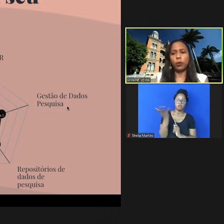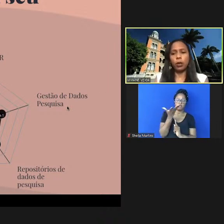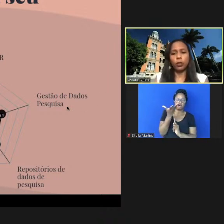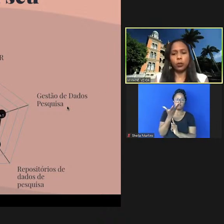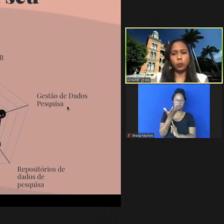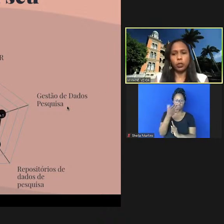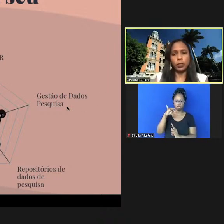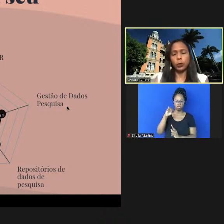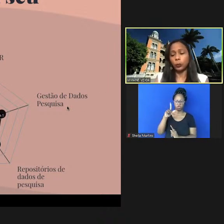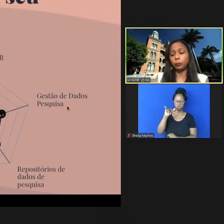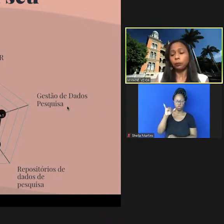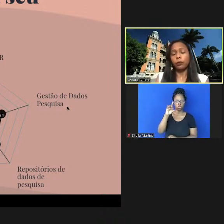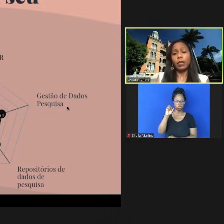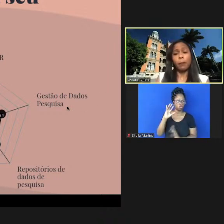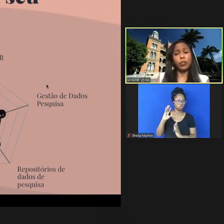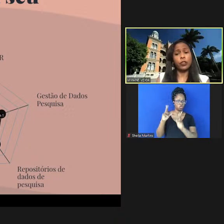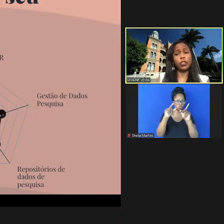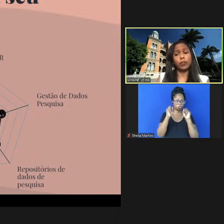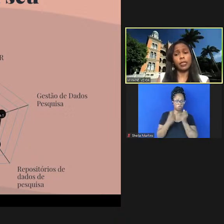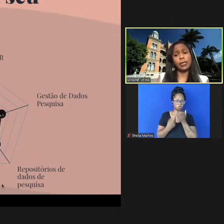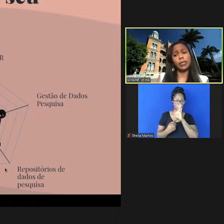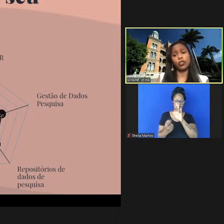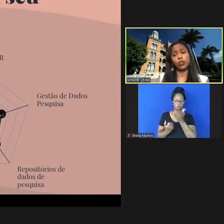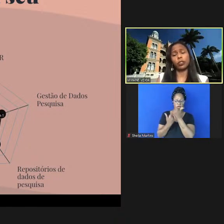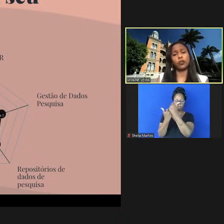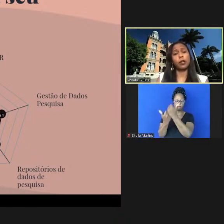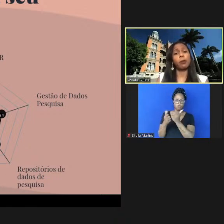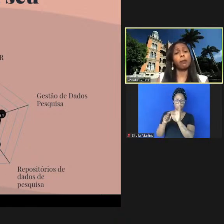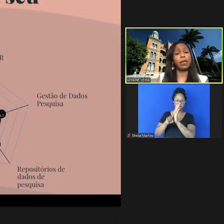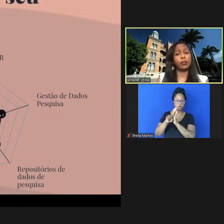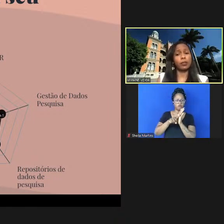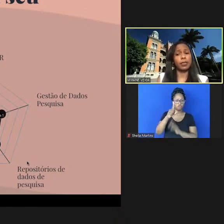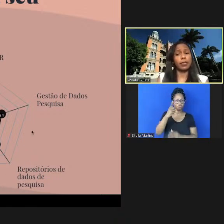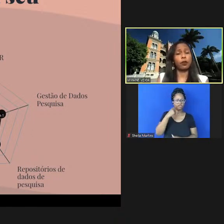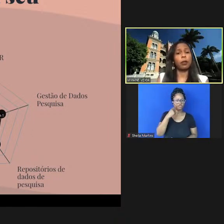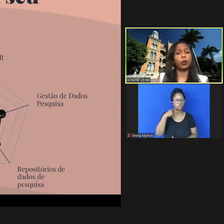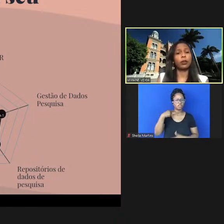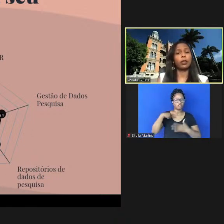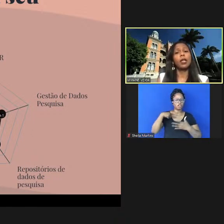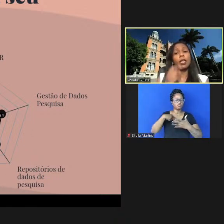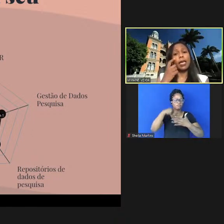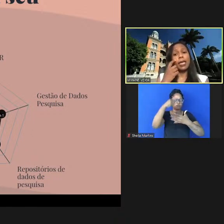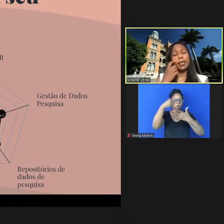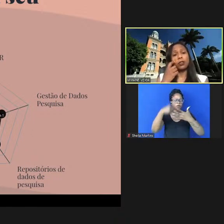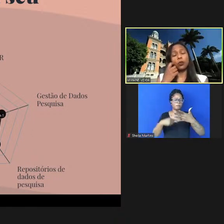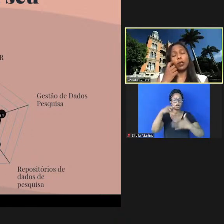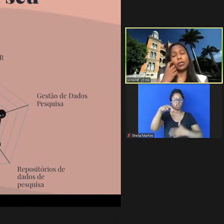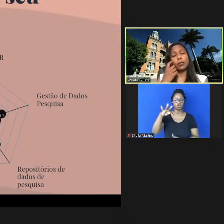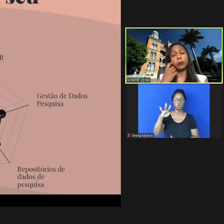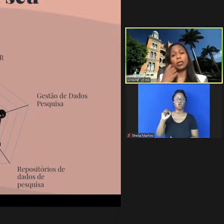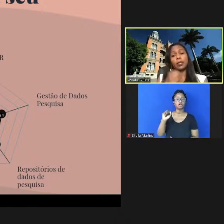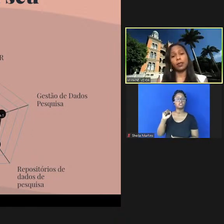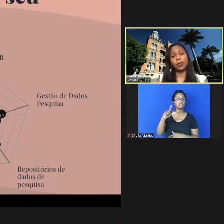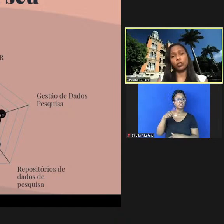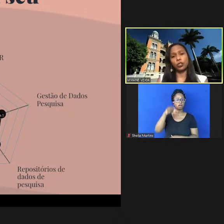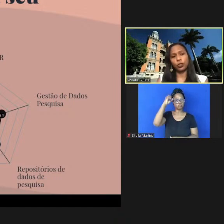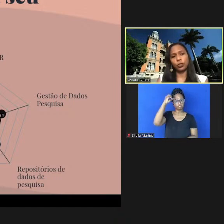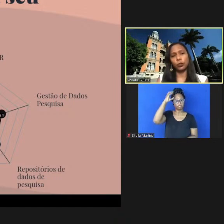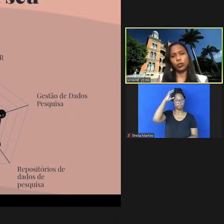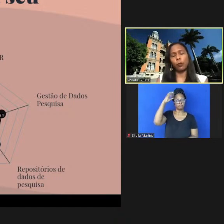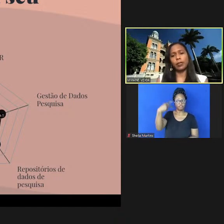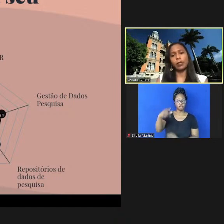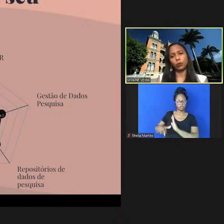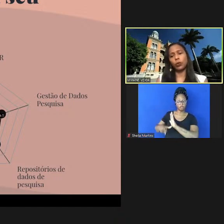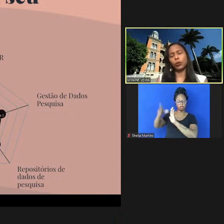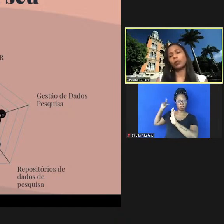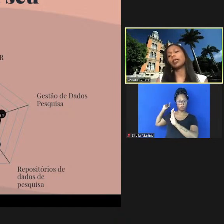pode apoiar o nosso pesquisador mas vocês veem aqui que as notas ficaram bem baixas isso aqui foi uma nota do conhecimento deles antes de